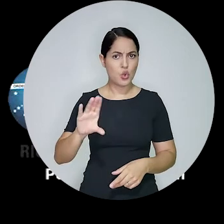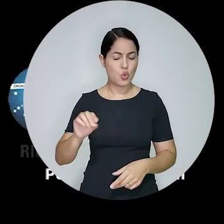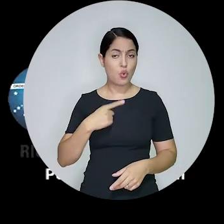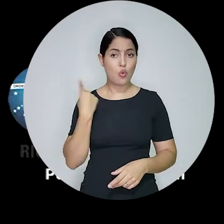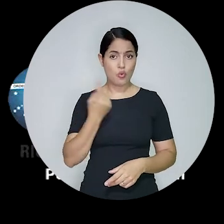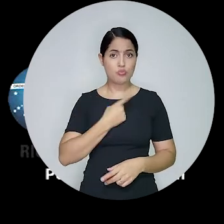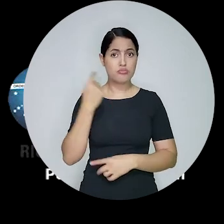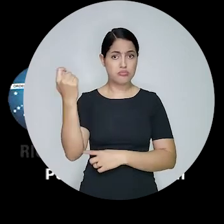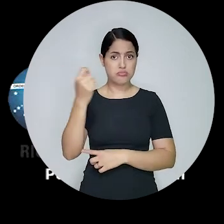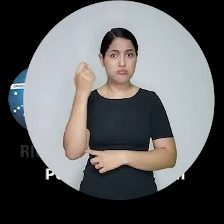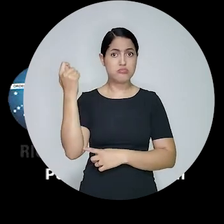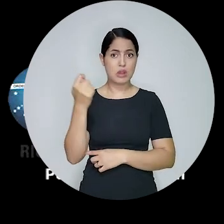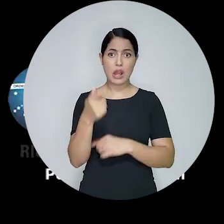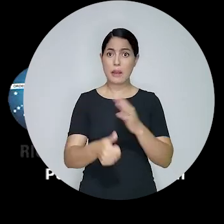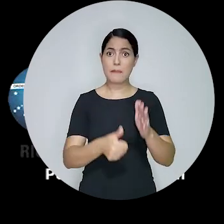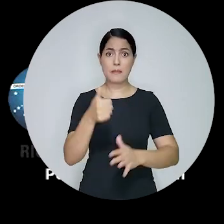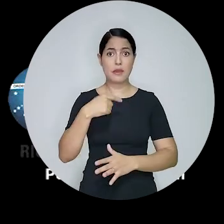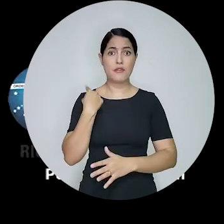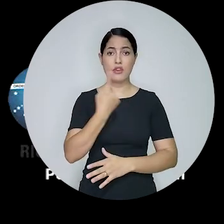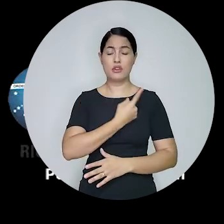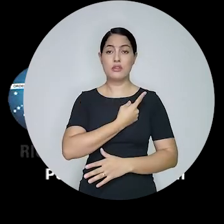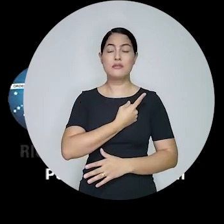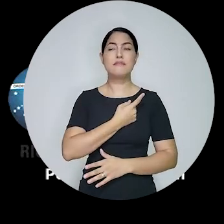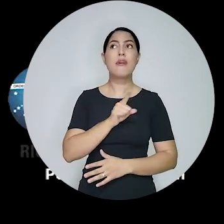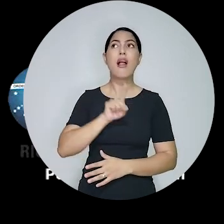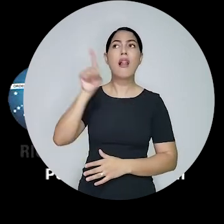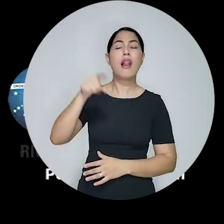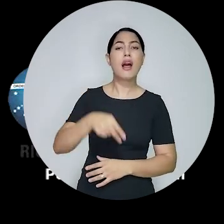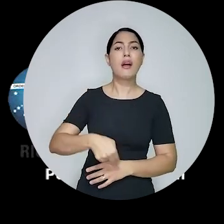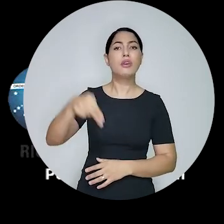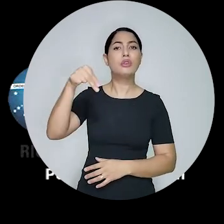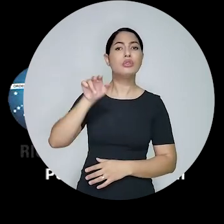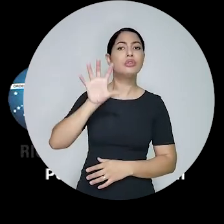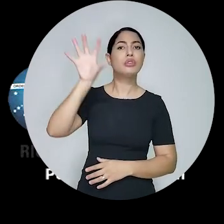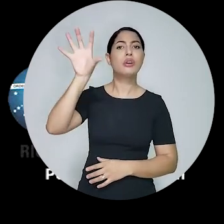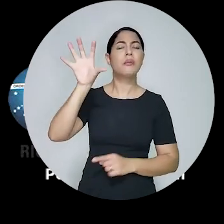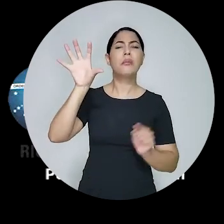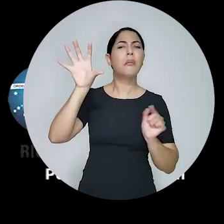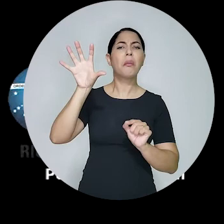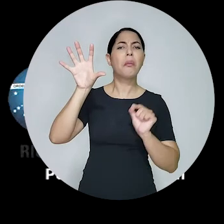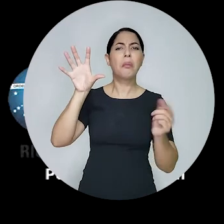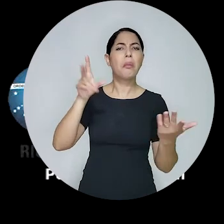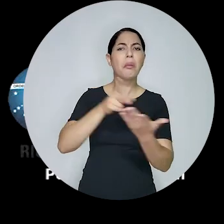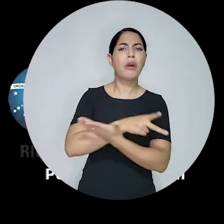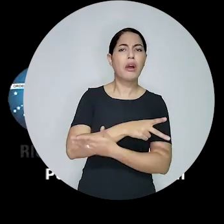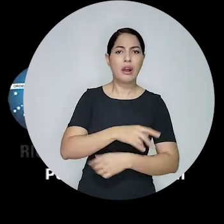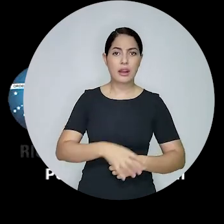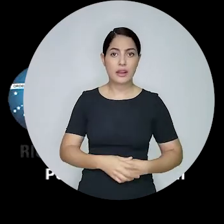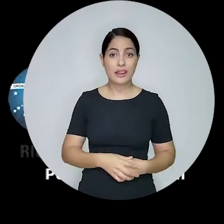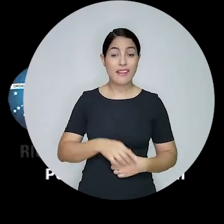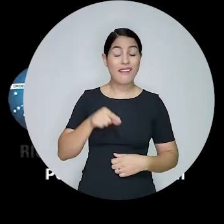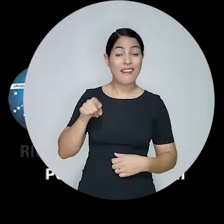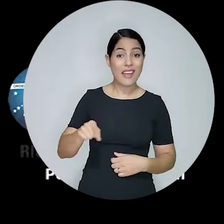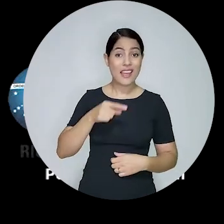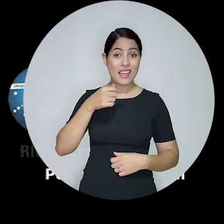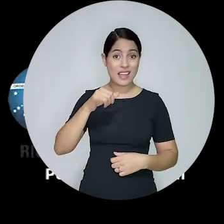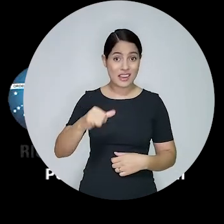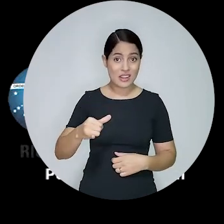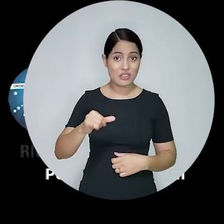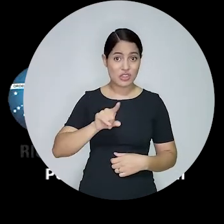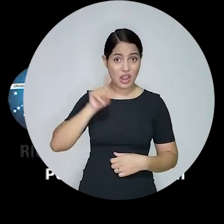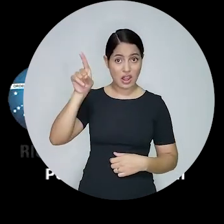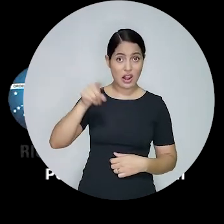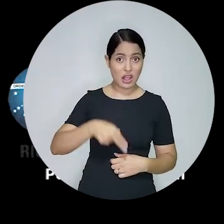primeiro parque eólico, a gente foi pioneiro nisso, hoje o mercado eólico é muito focado no Nordeste. Só que ali eu tenho um problema, como o